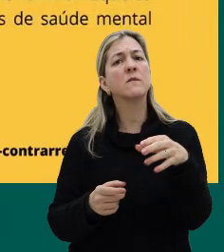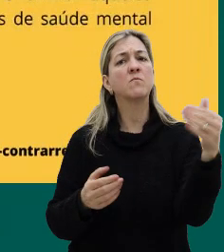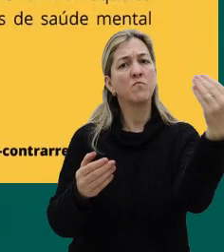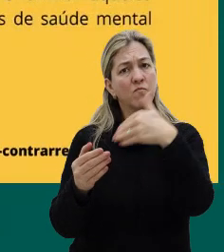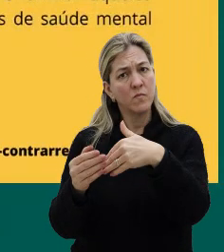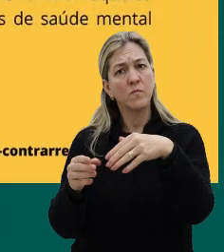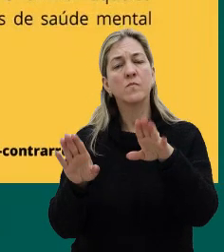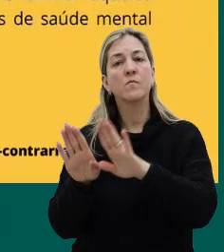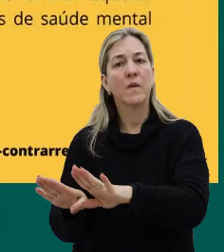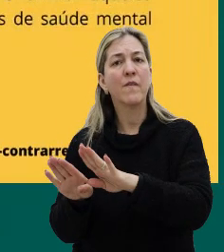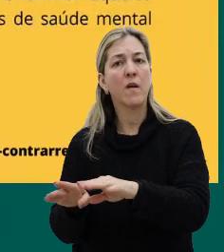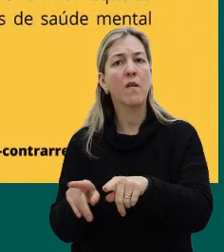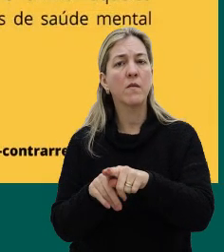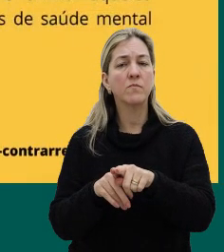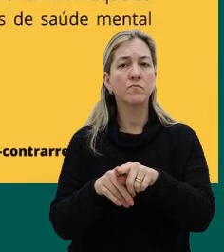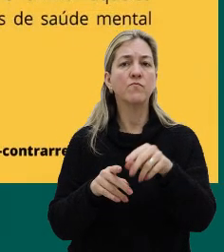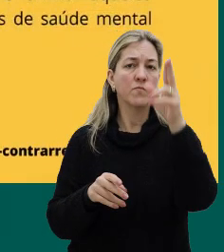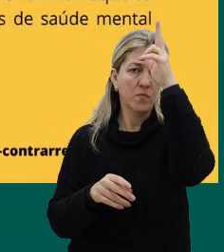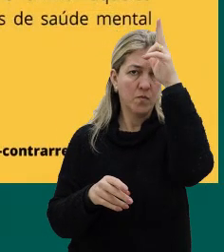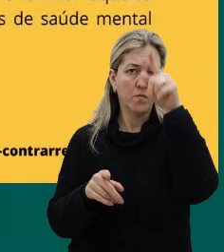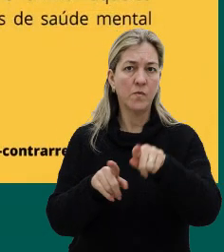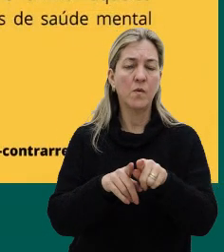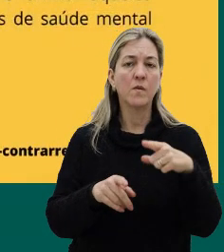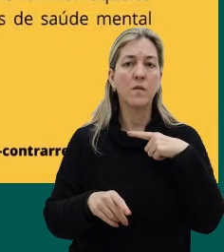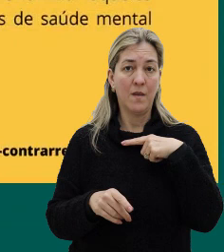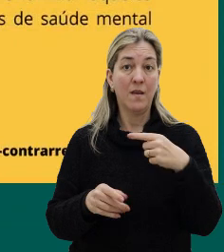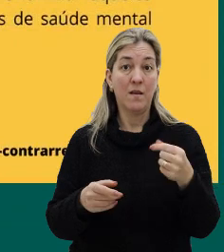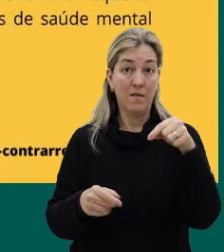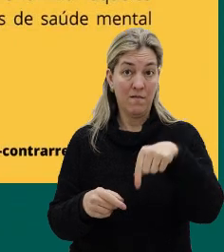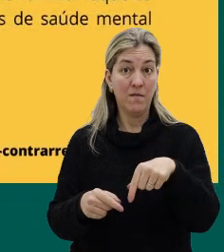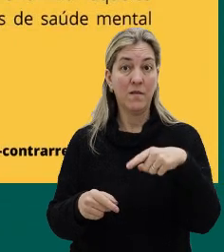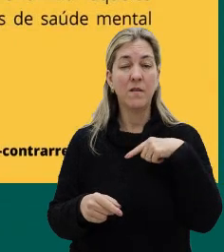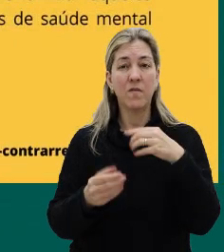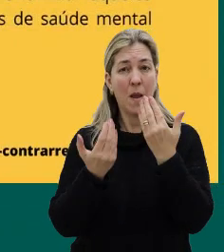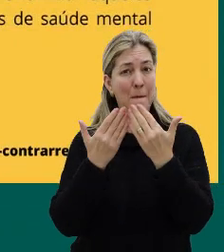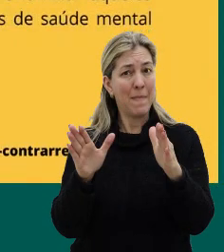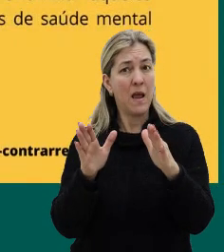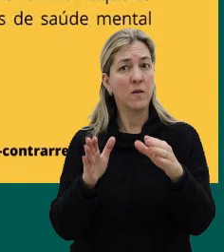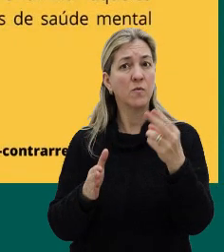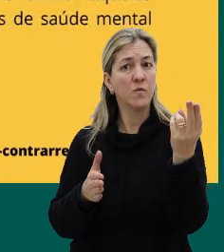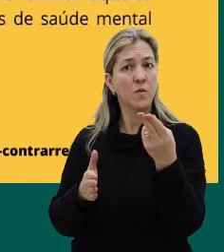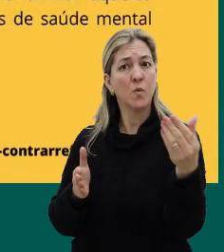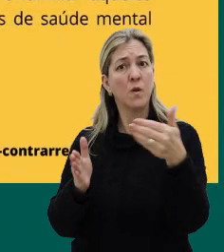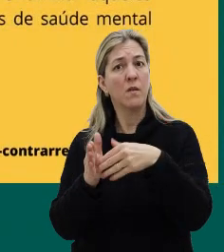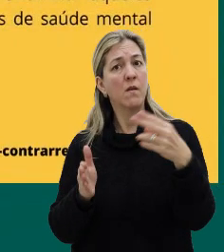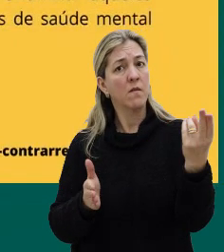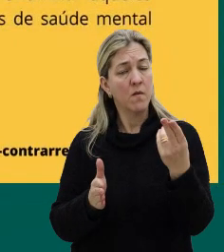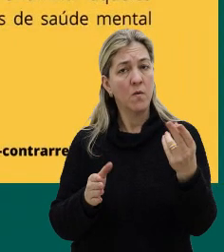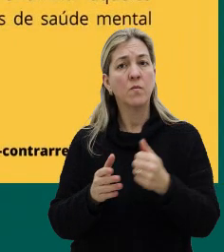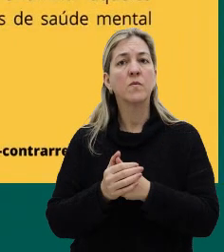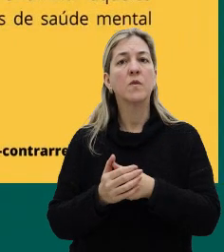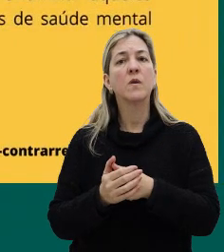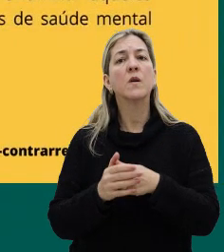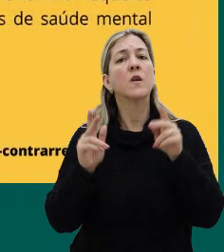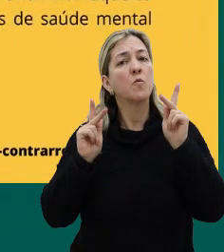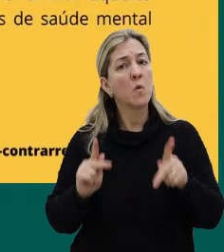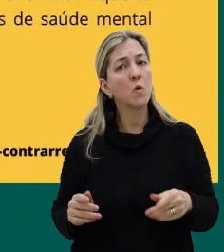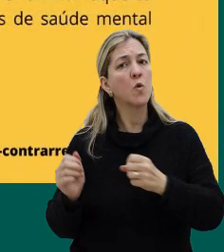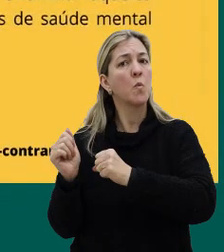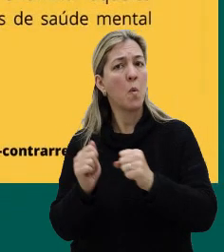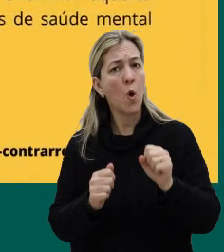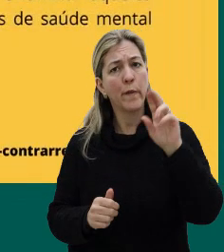Hamburgo, né, tenha um Capes III. É um local que fica aberto ali, de segunda a segunda, e que a população pode